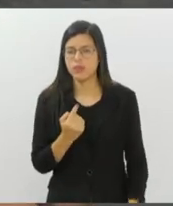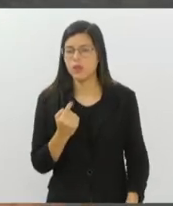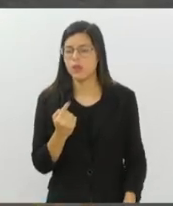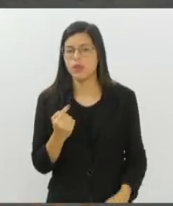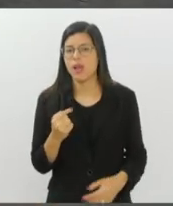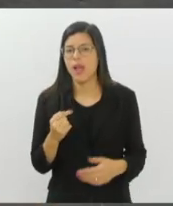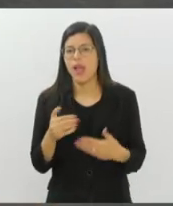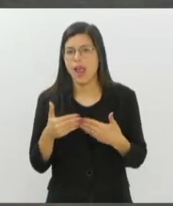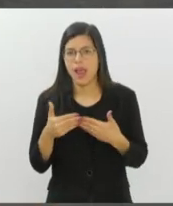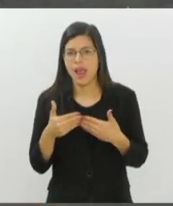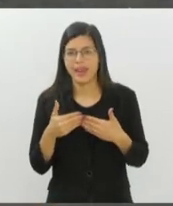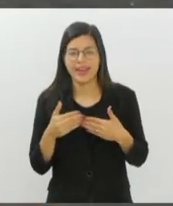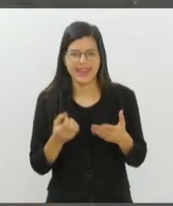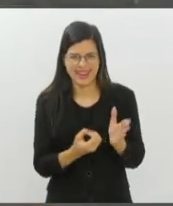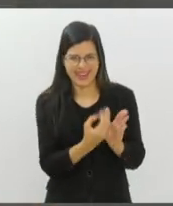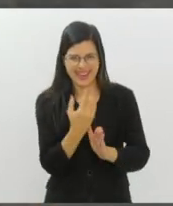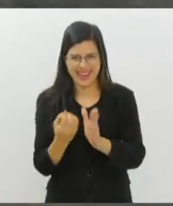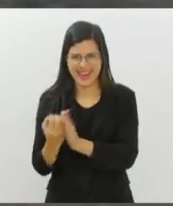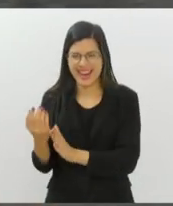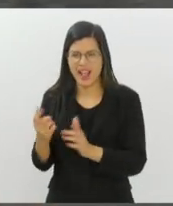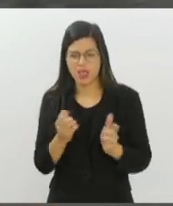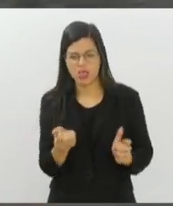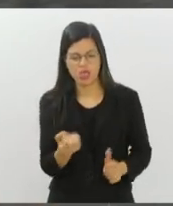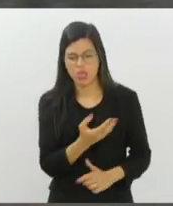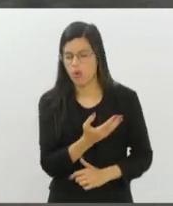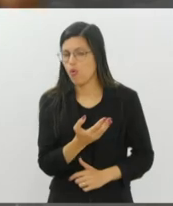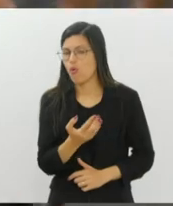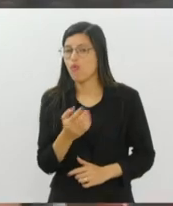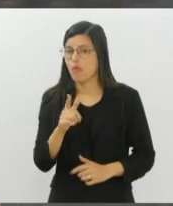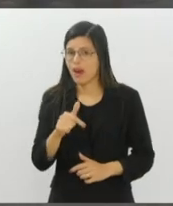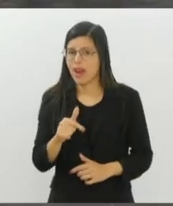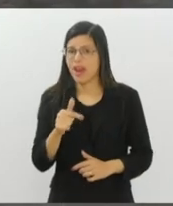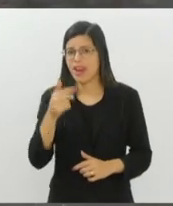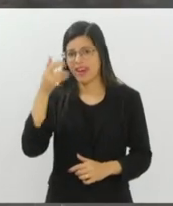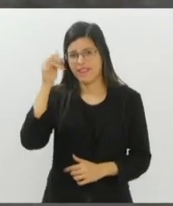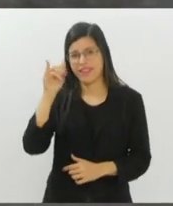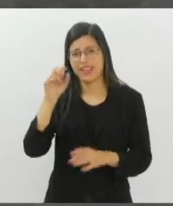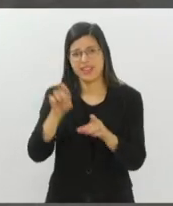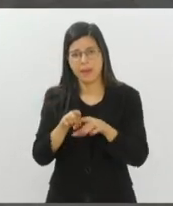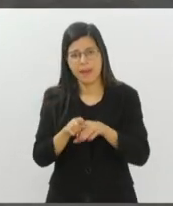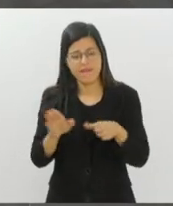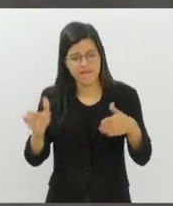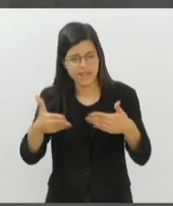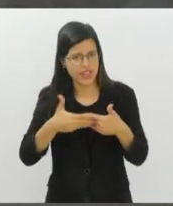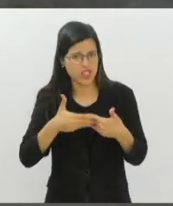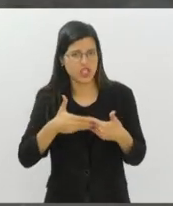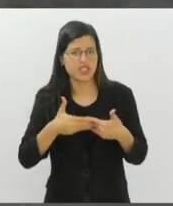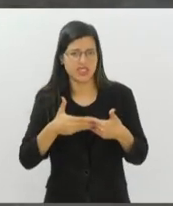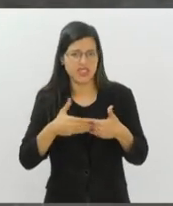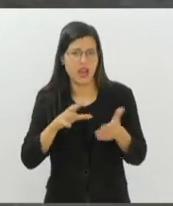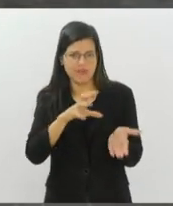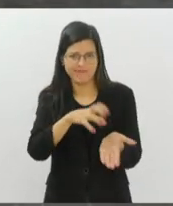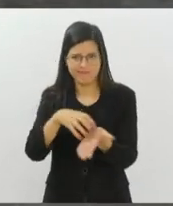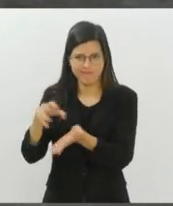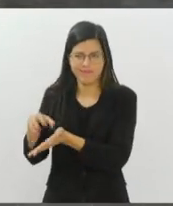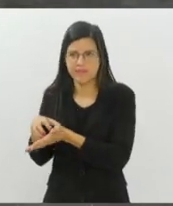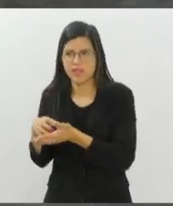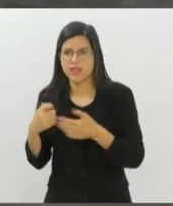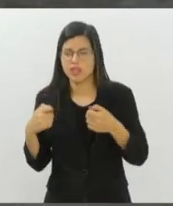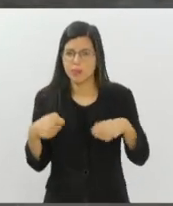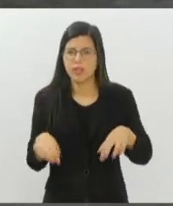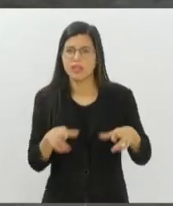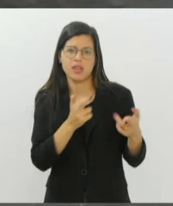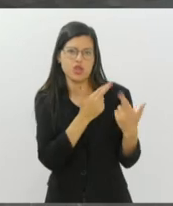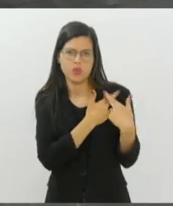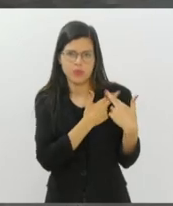novos polos é não fechar o que a gente tem, porque a gente está falando de vidas, a gente precisa ser cuidadoso e responsável com as pessoas com as quais a gente